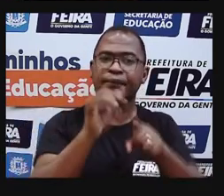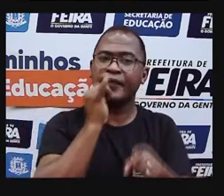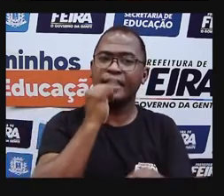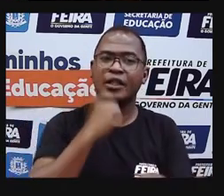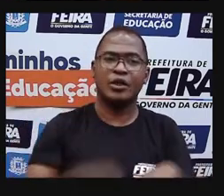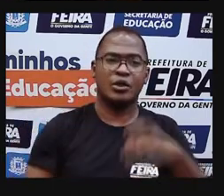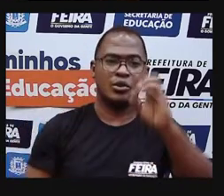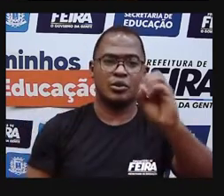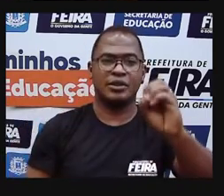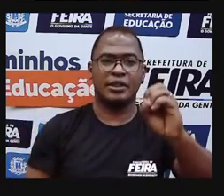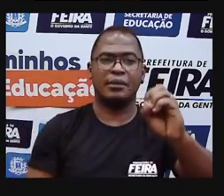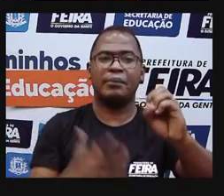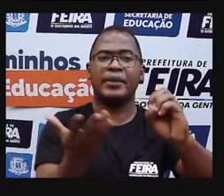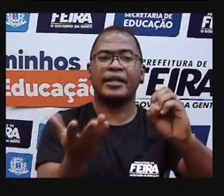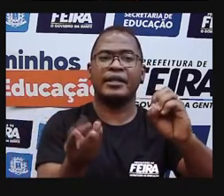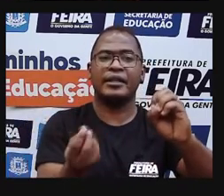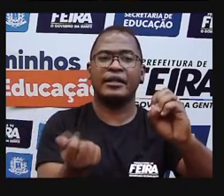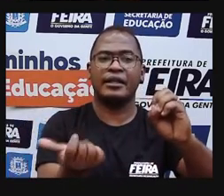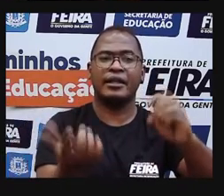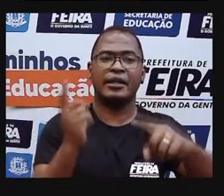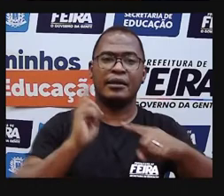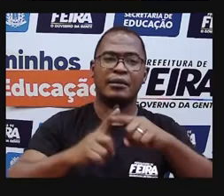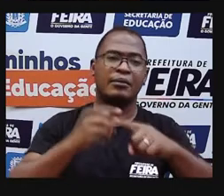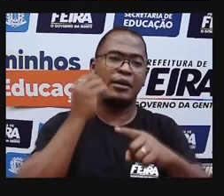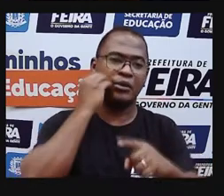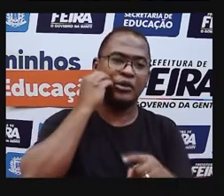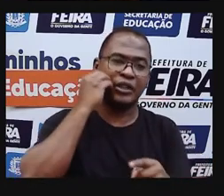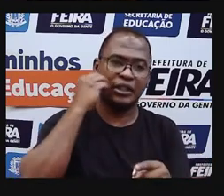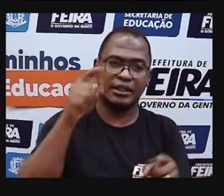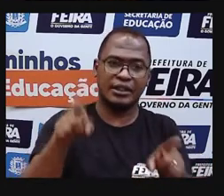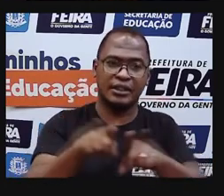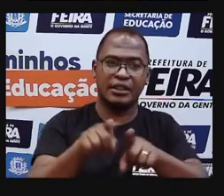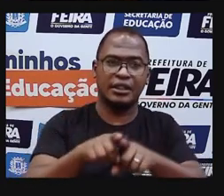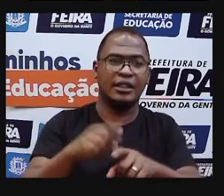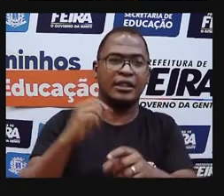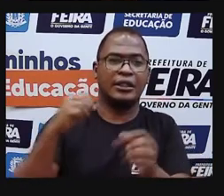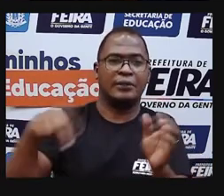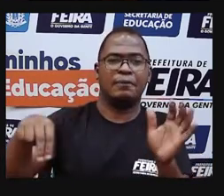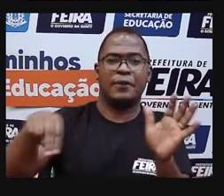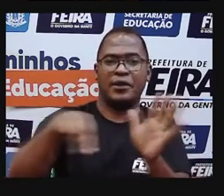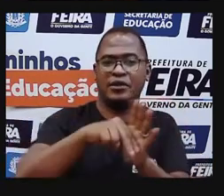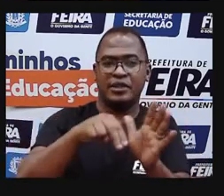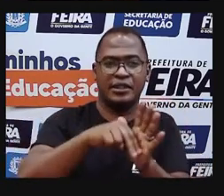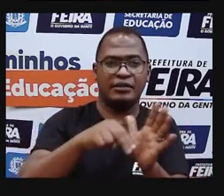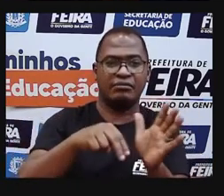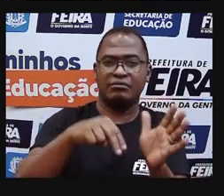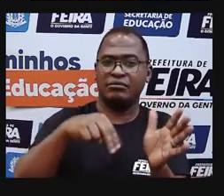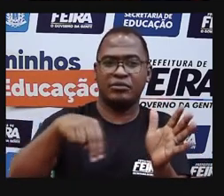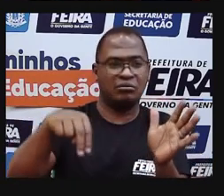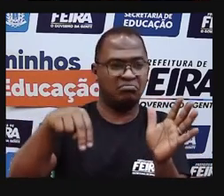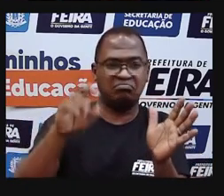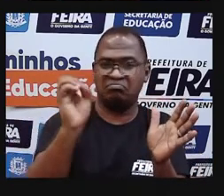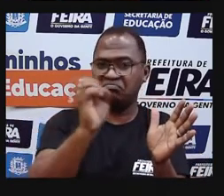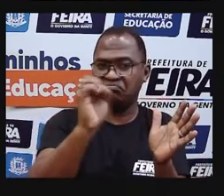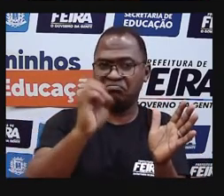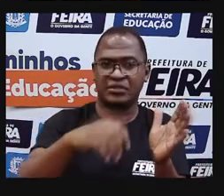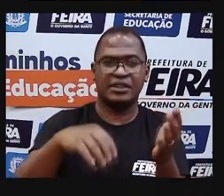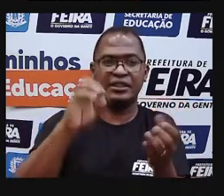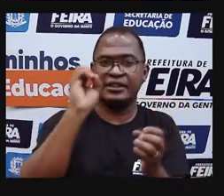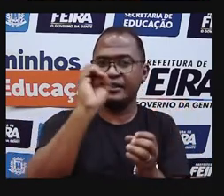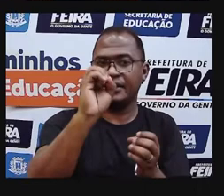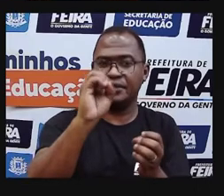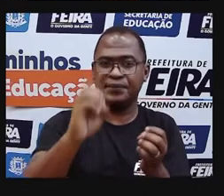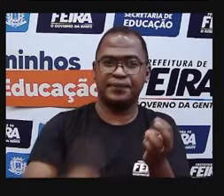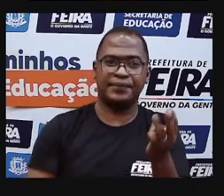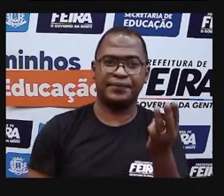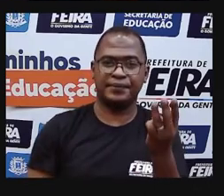local que não há referência a nenhum valor. O 0, né? É referência de nada. Então, se eu botar o 1 e o 0, a